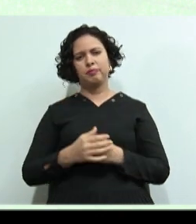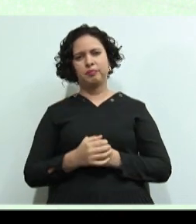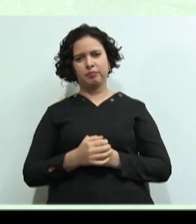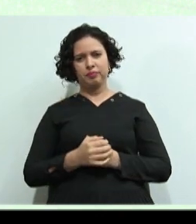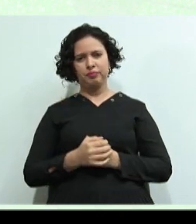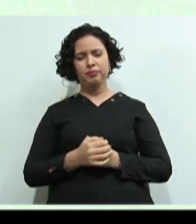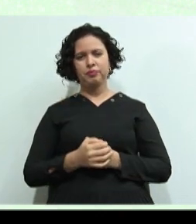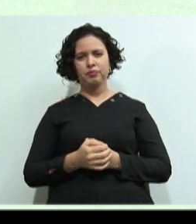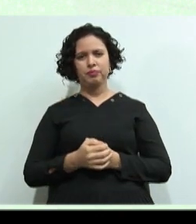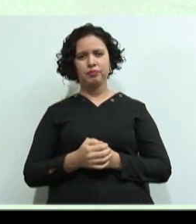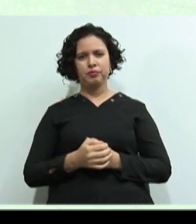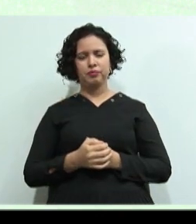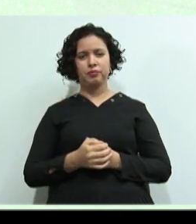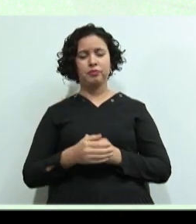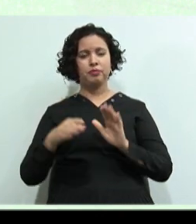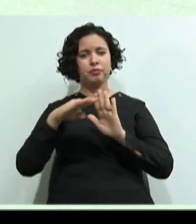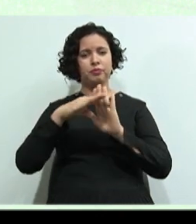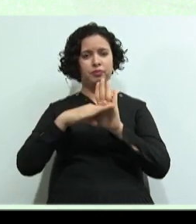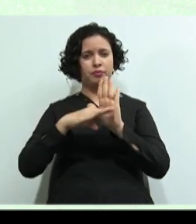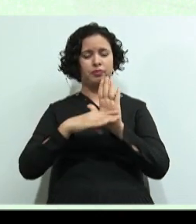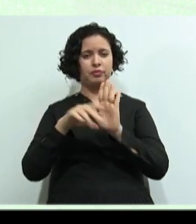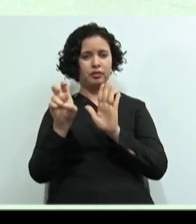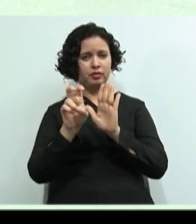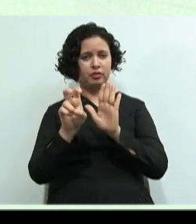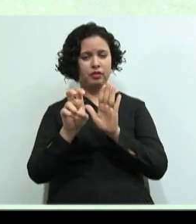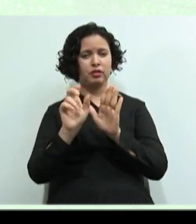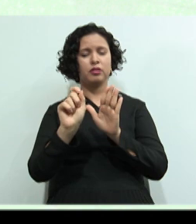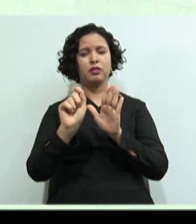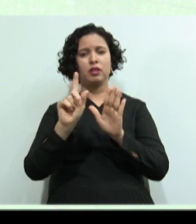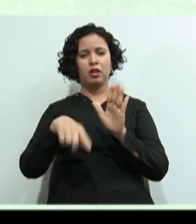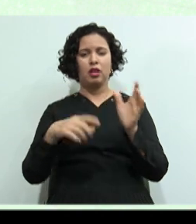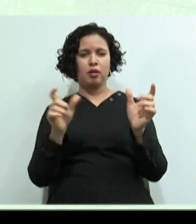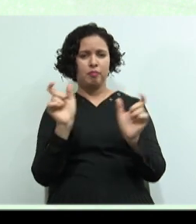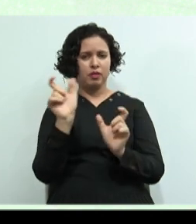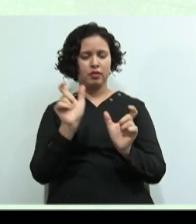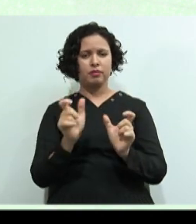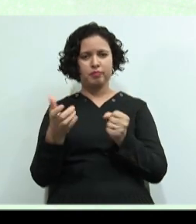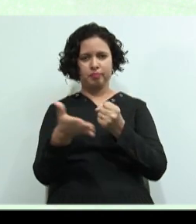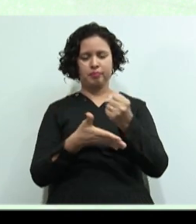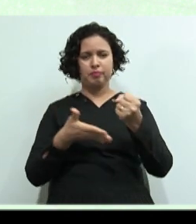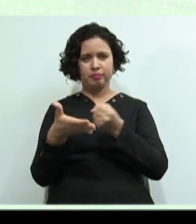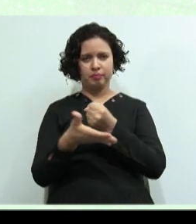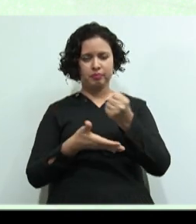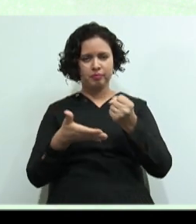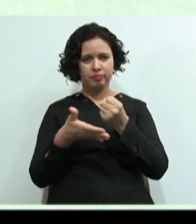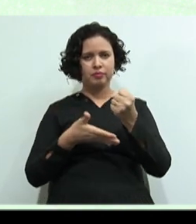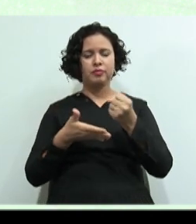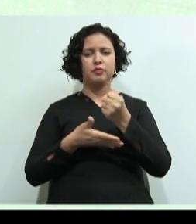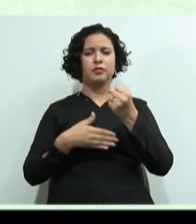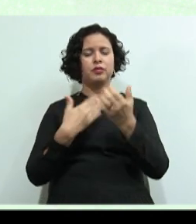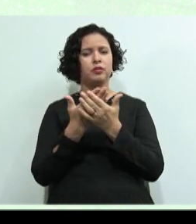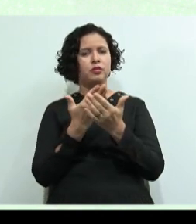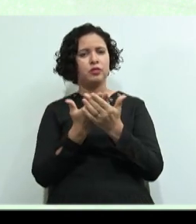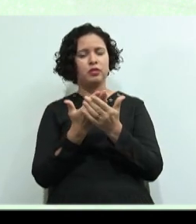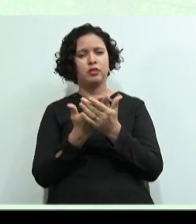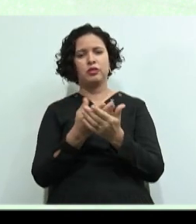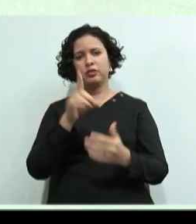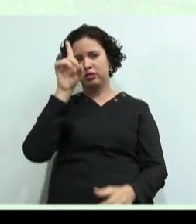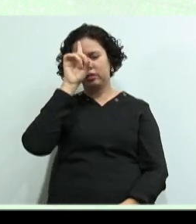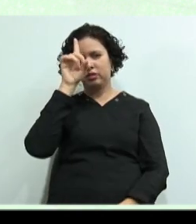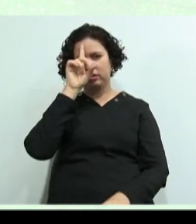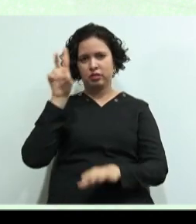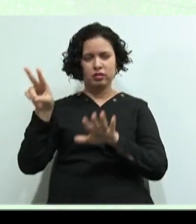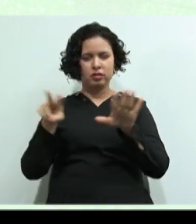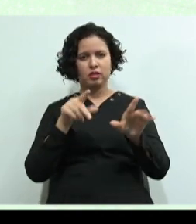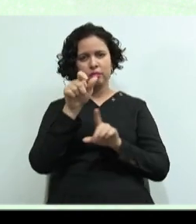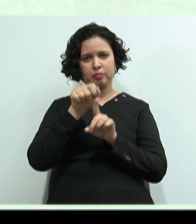A unidade 5 Também vai ser Vocabulário básico Que nós iremos ver Os dias da semana Os